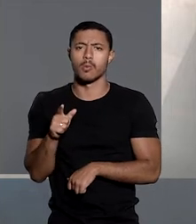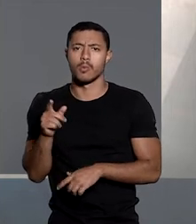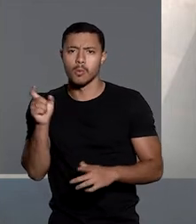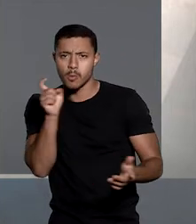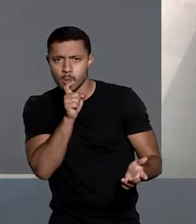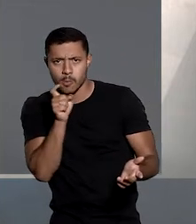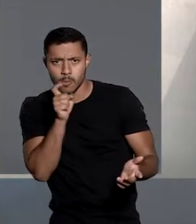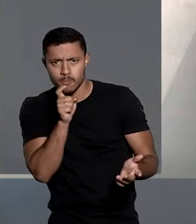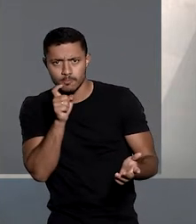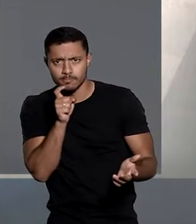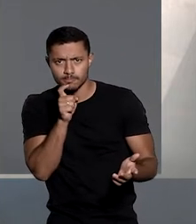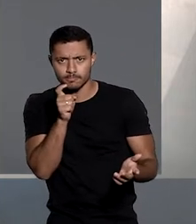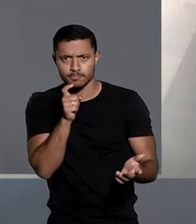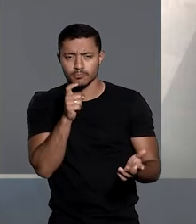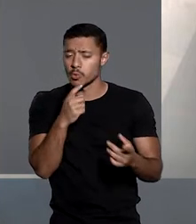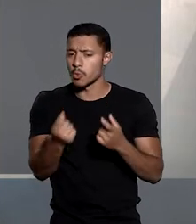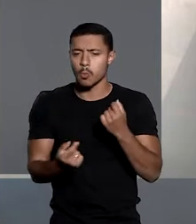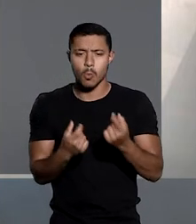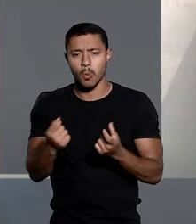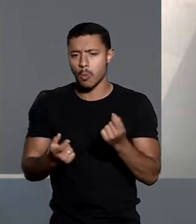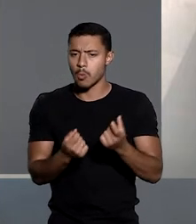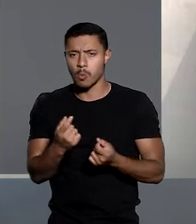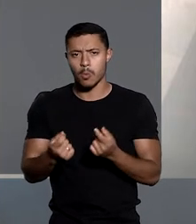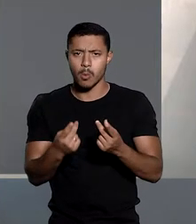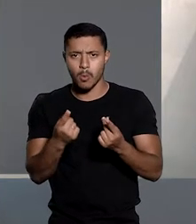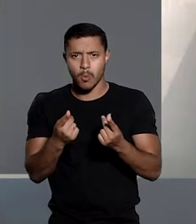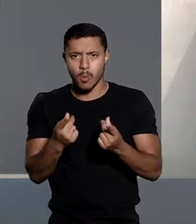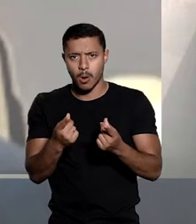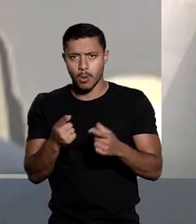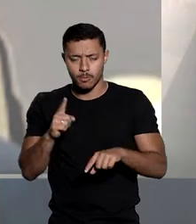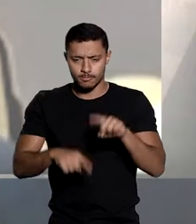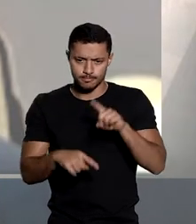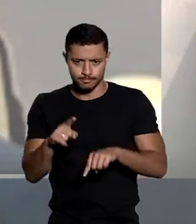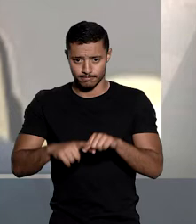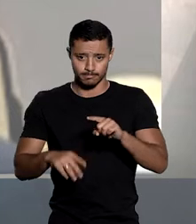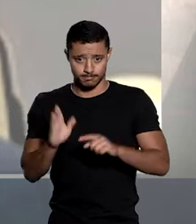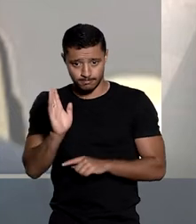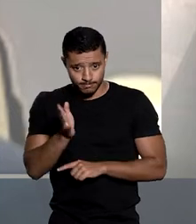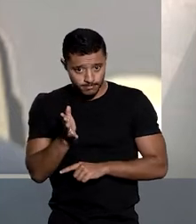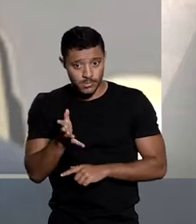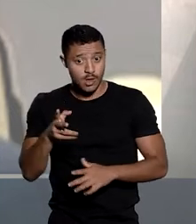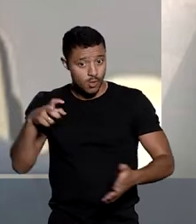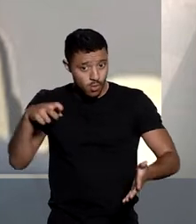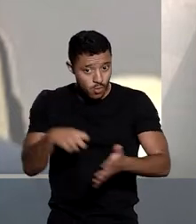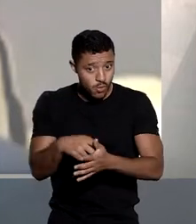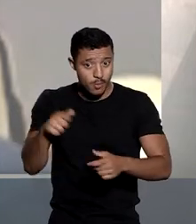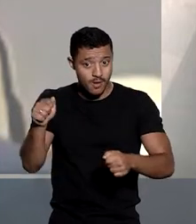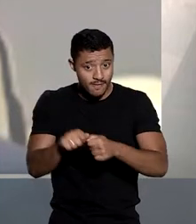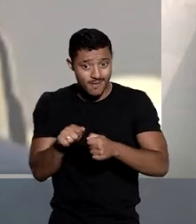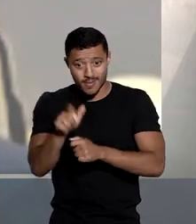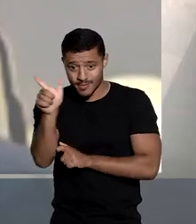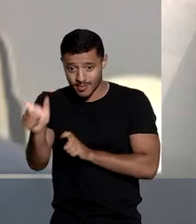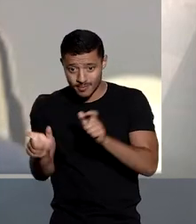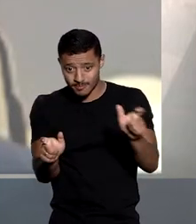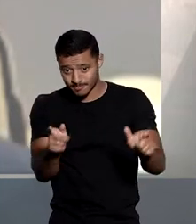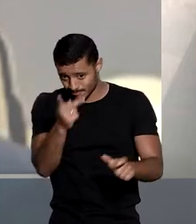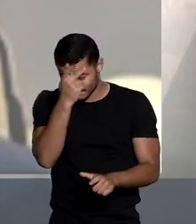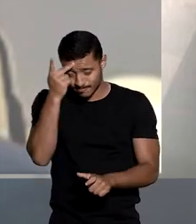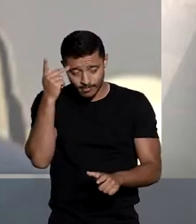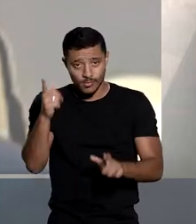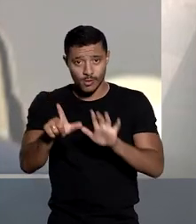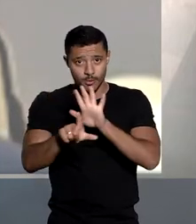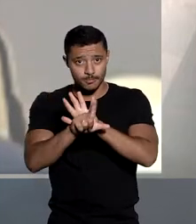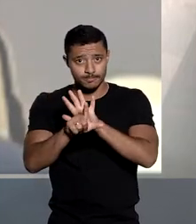prejuízo alheio pode ser qualquer uma com valor material. Já no caso do crime descrito no artigo 40 da Lei